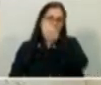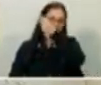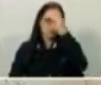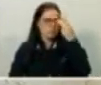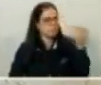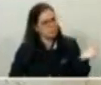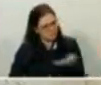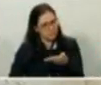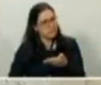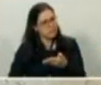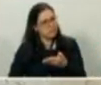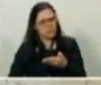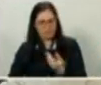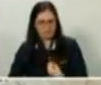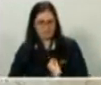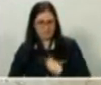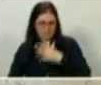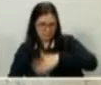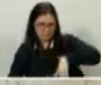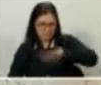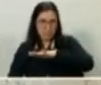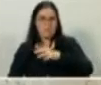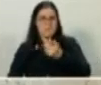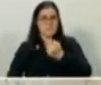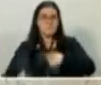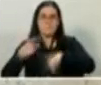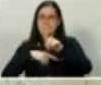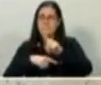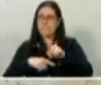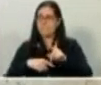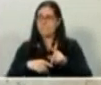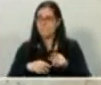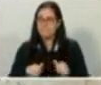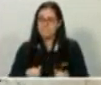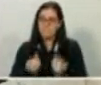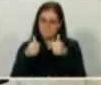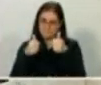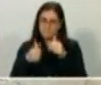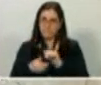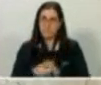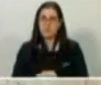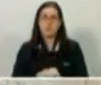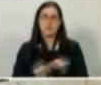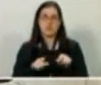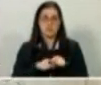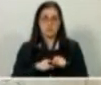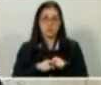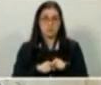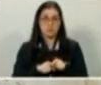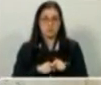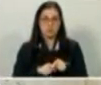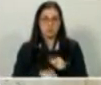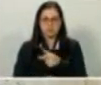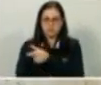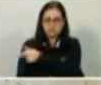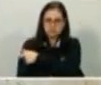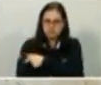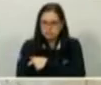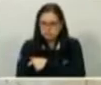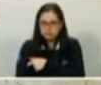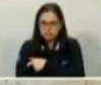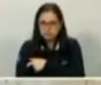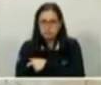melhorar a vida do paulistano e da paulistana. E, além disso, na fiscalização, eu fiz aqui grandes lutas,